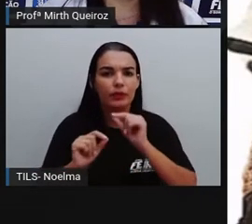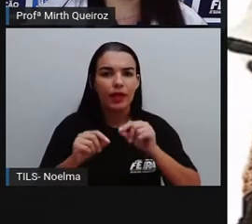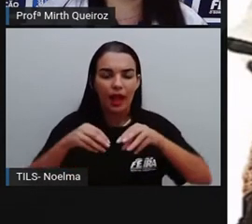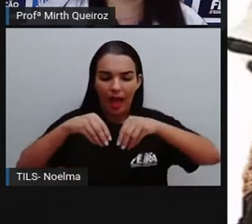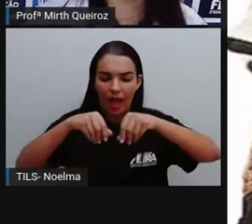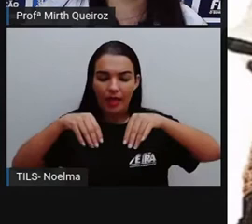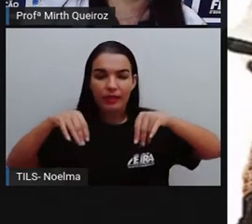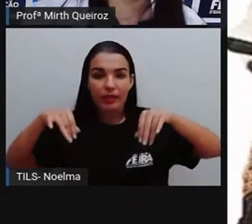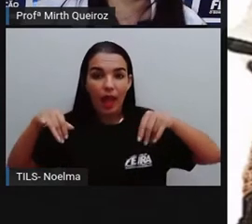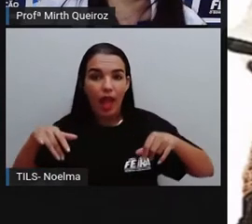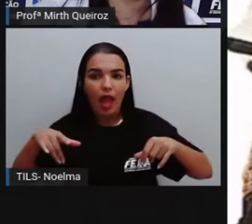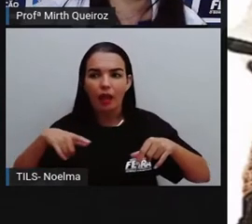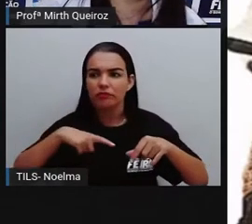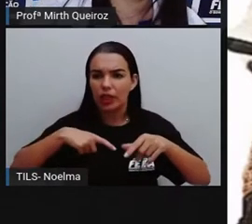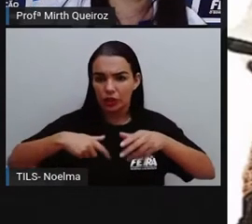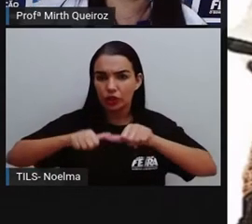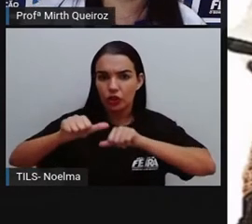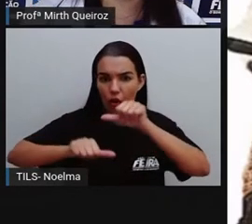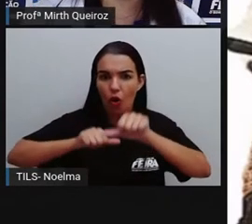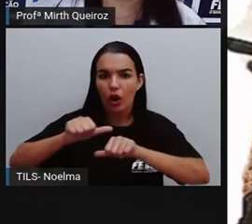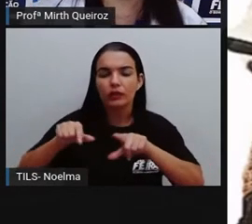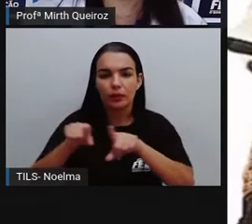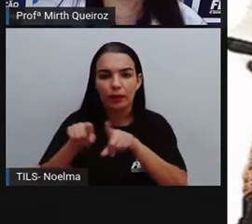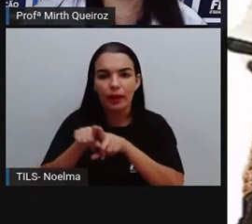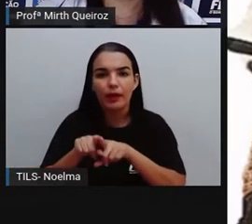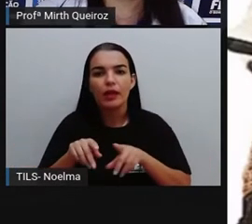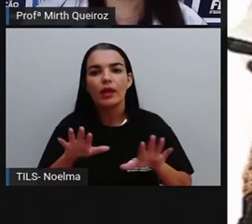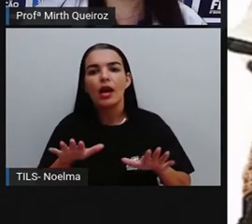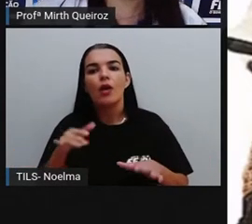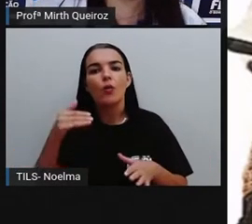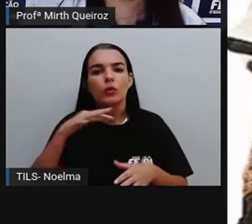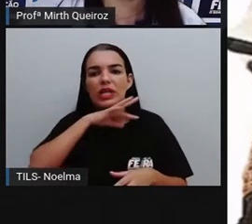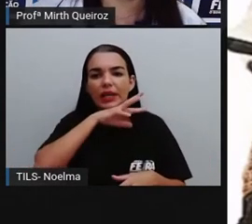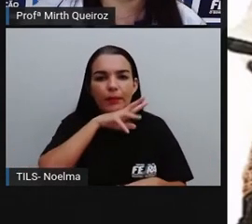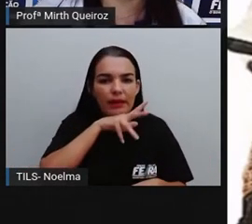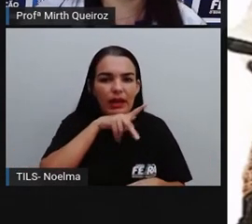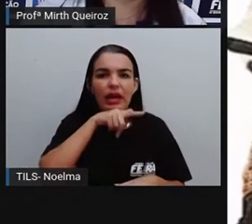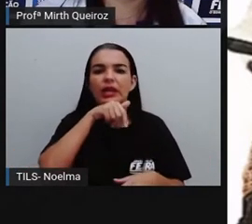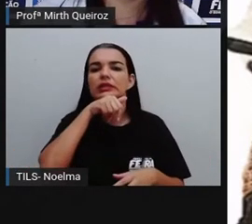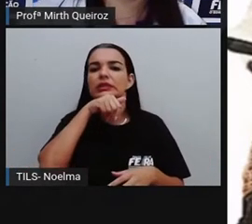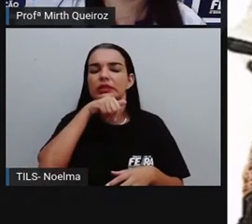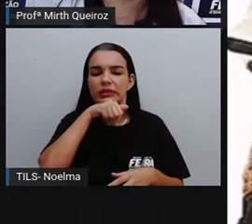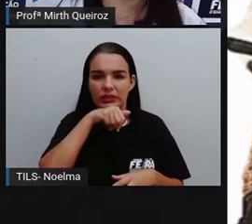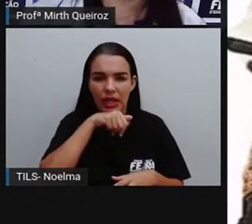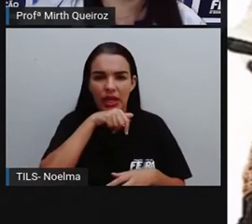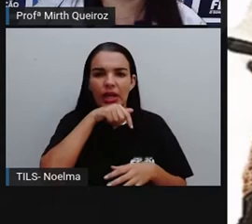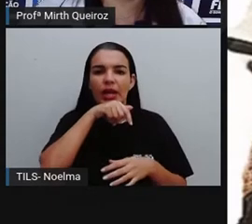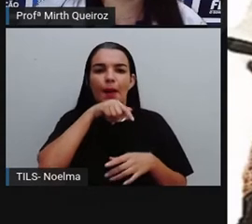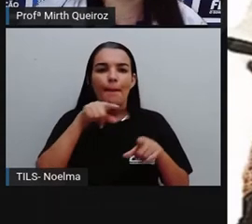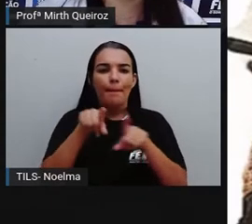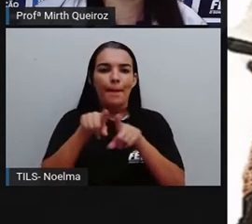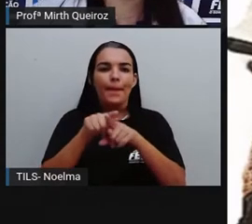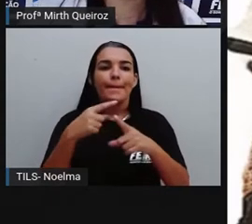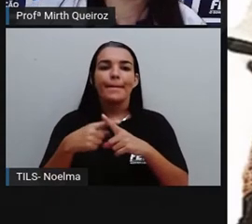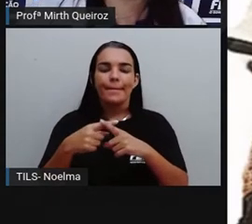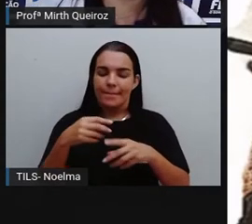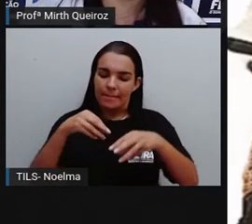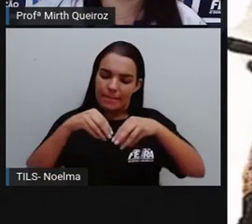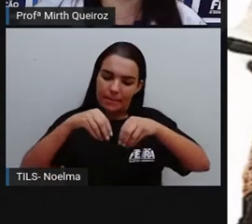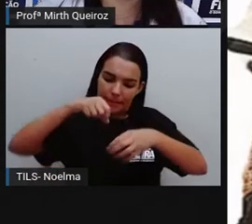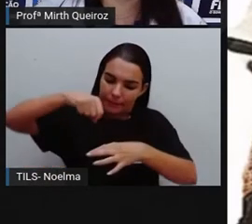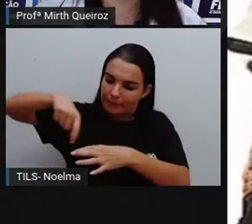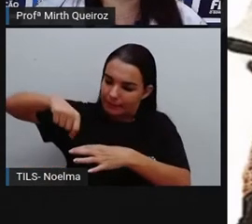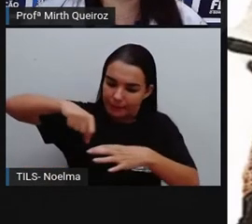mais precioso naquela época, se tornou algo muito valorizado, né? As pessoas plantavam ali, cultivavam o que